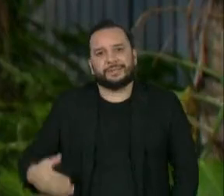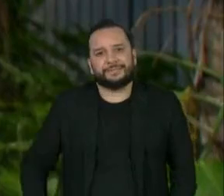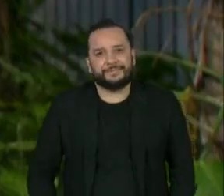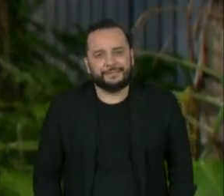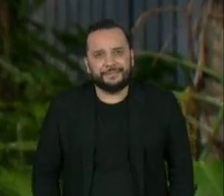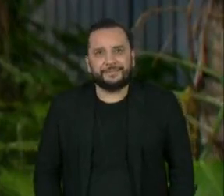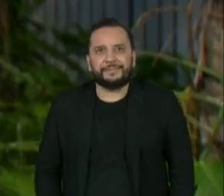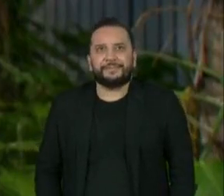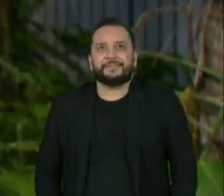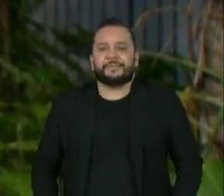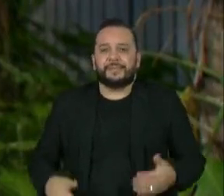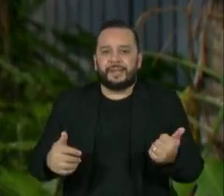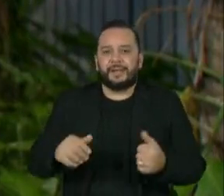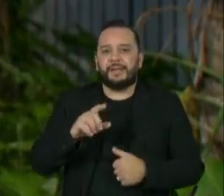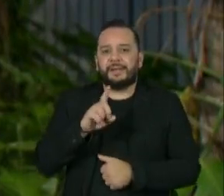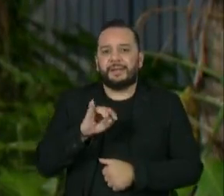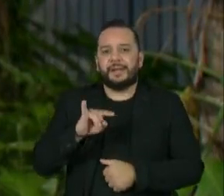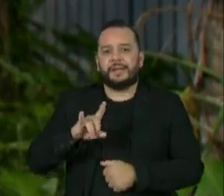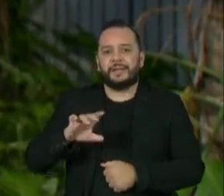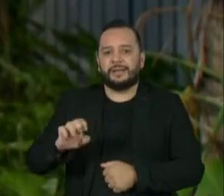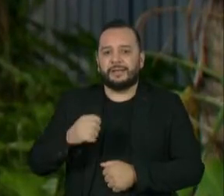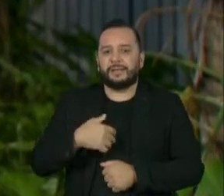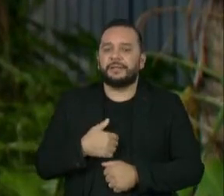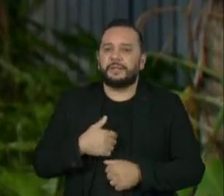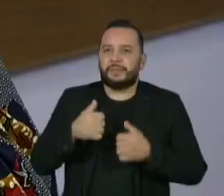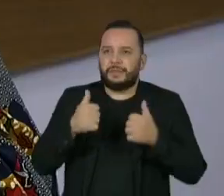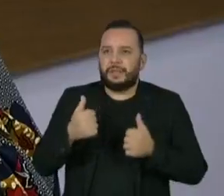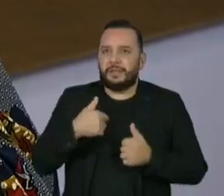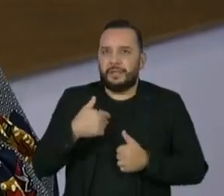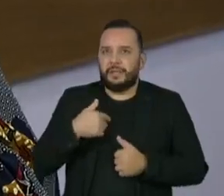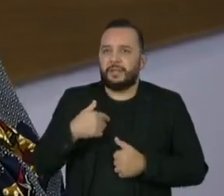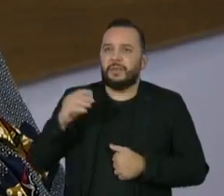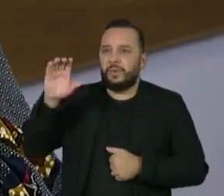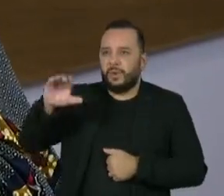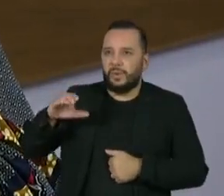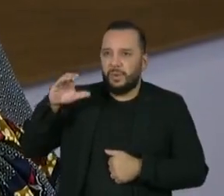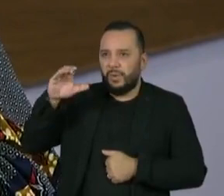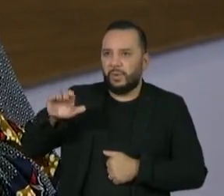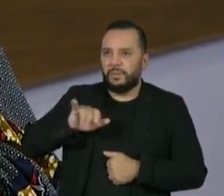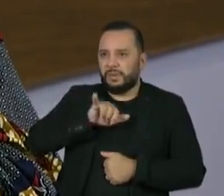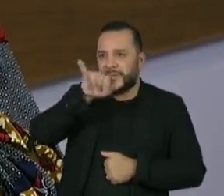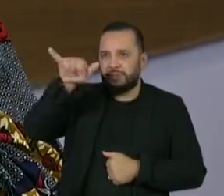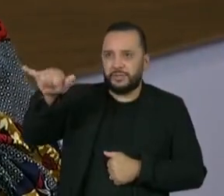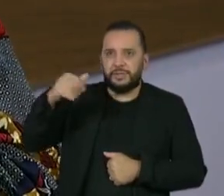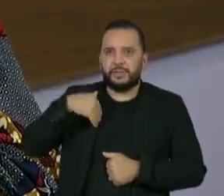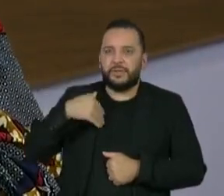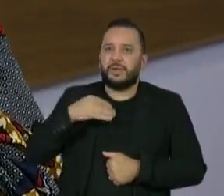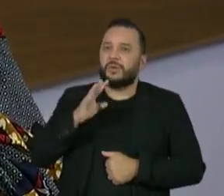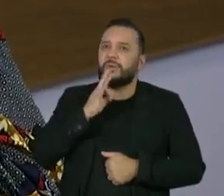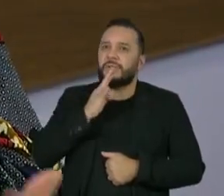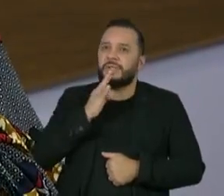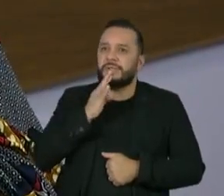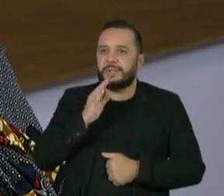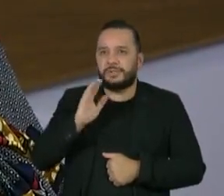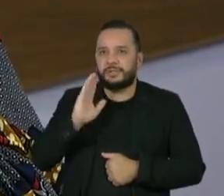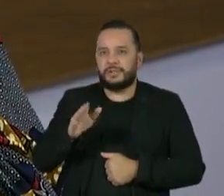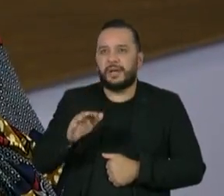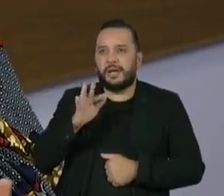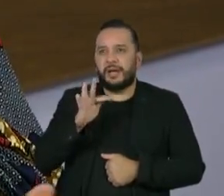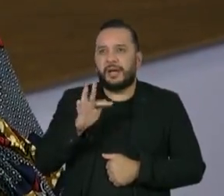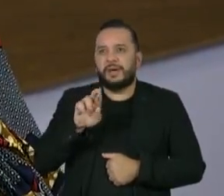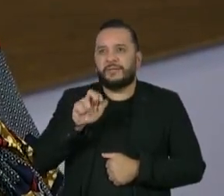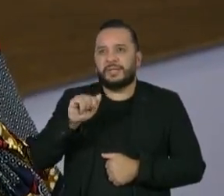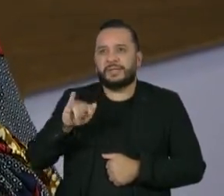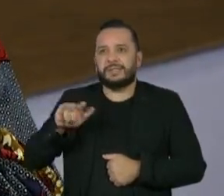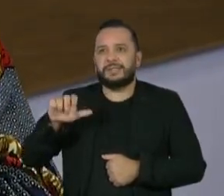Perfeito. Professora, eu acabei de voltar agora de uma viagem da Colômbia, onde eu tive o prazer de conhecer Francia Marques, uma mulher negra que ela